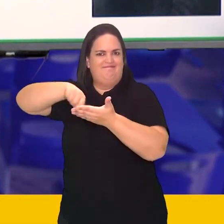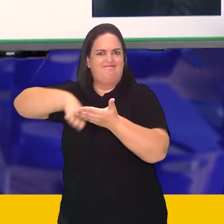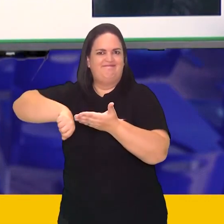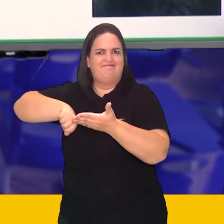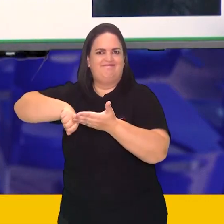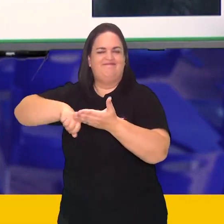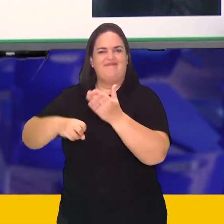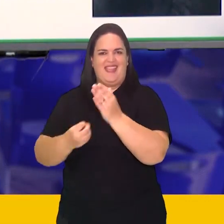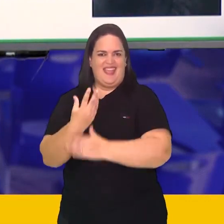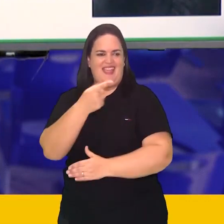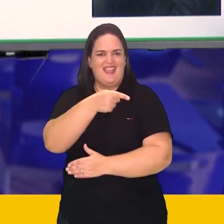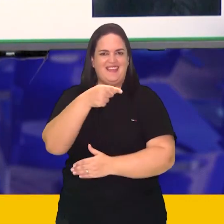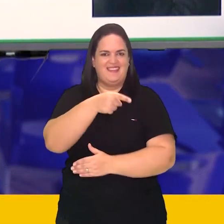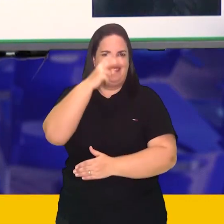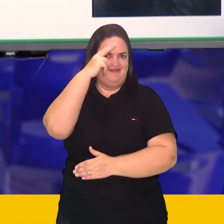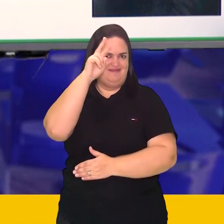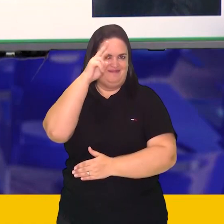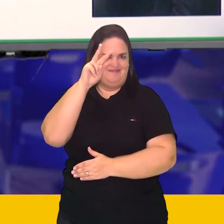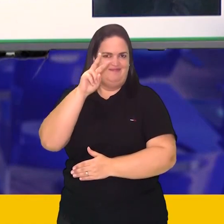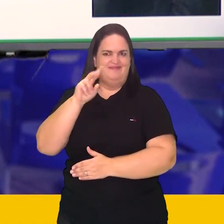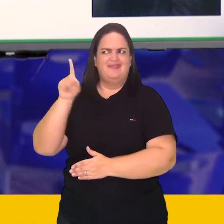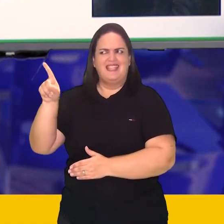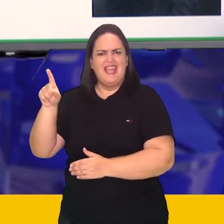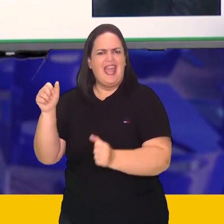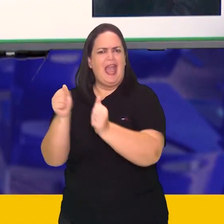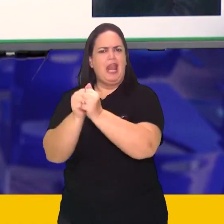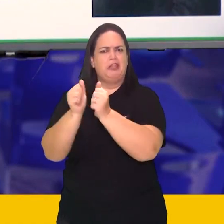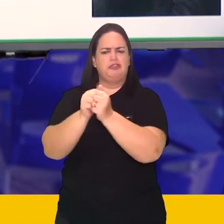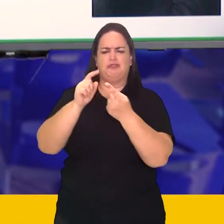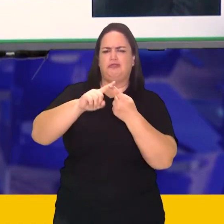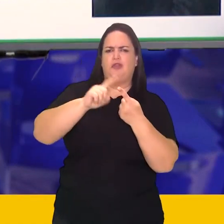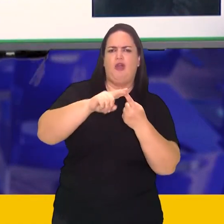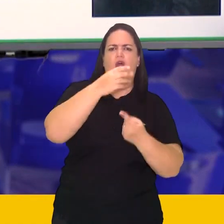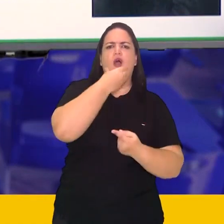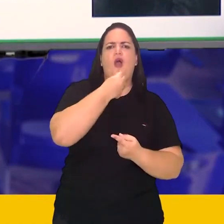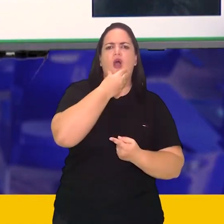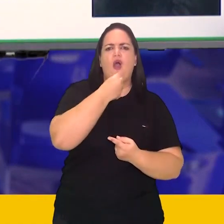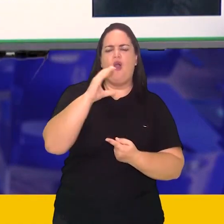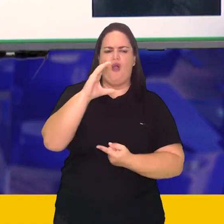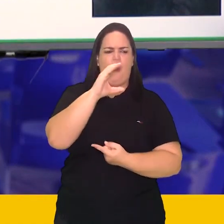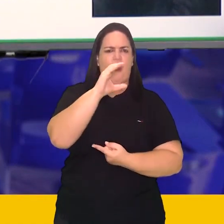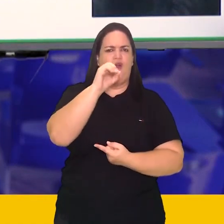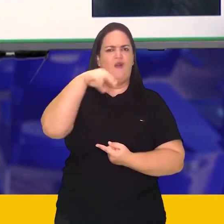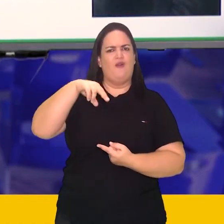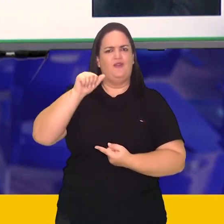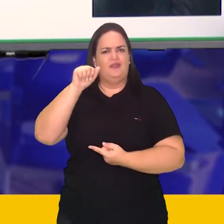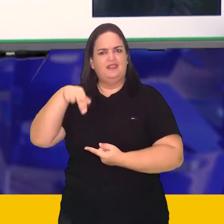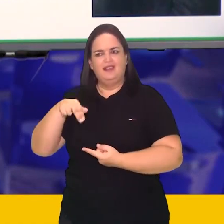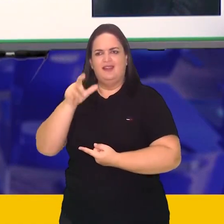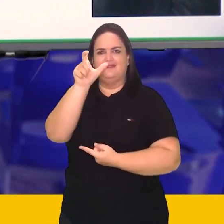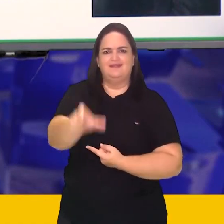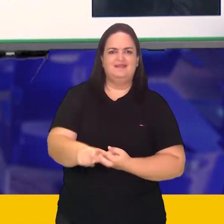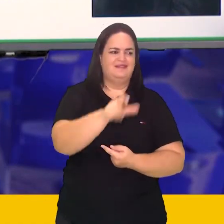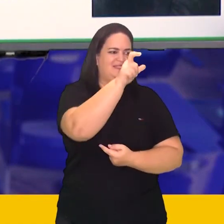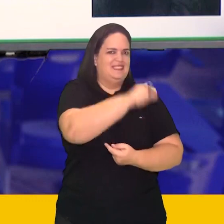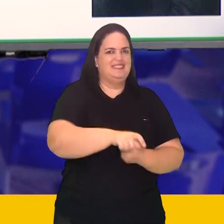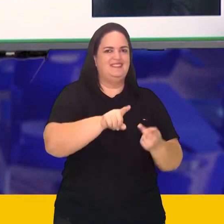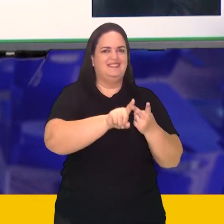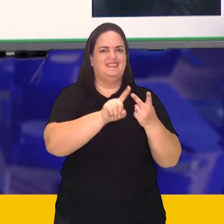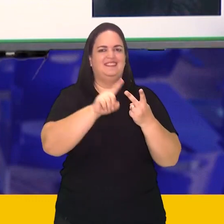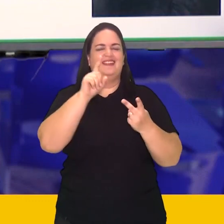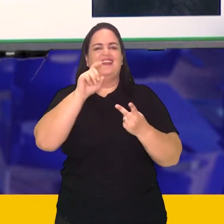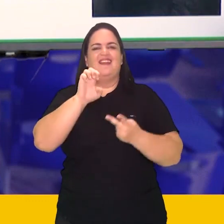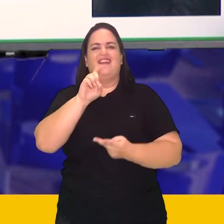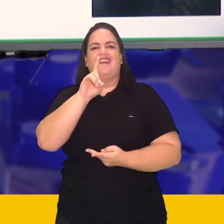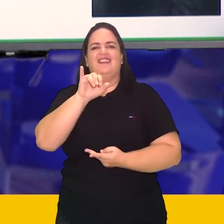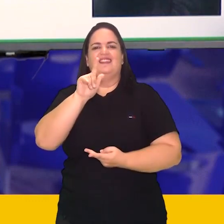mulher que compõe, junto com o Arthur Conan Doyle e com o Edgar Allan Poe, esse grande trio de mestres